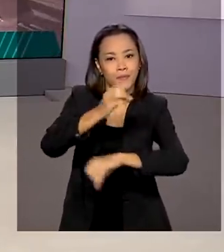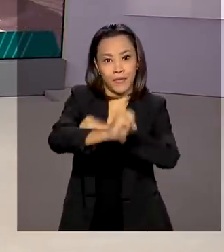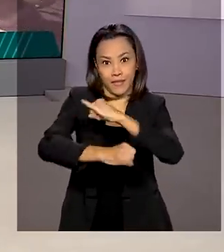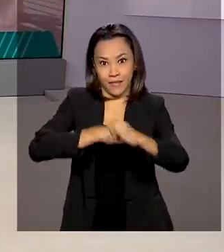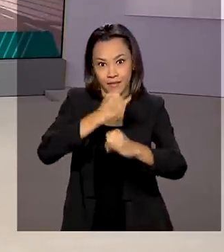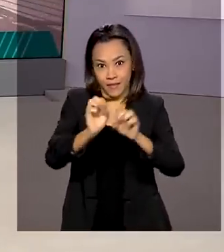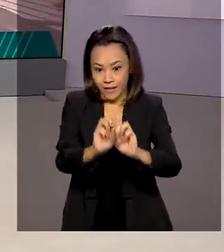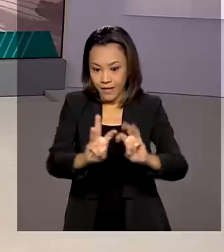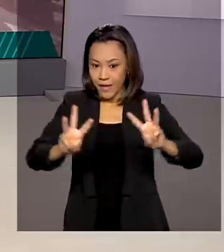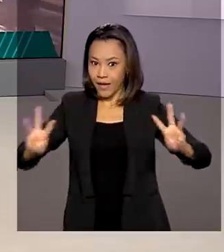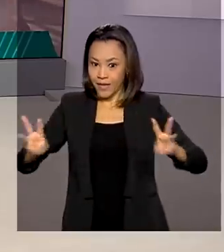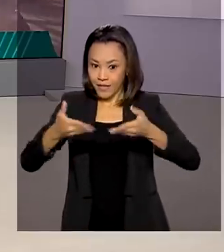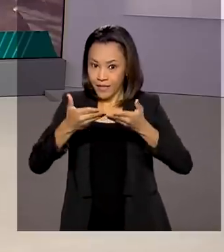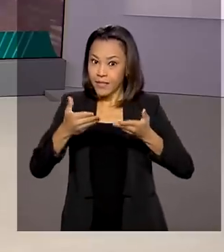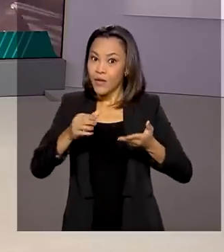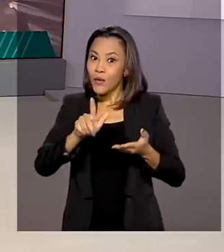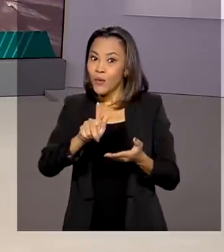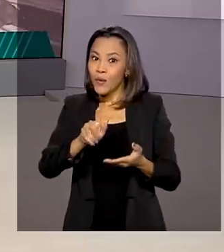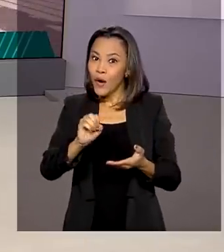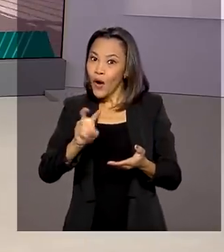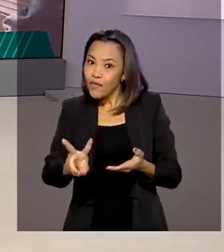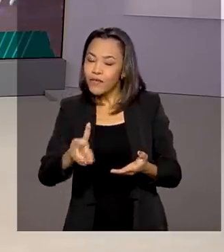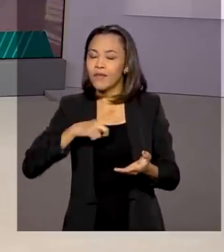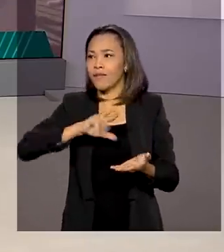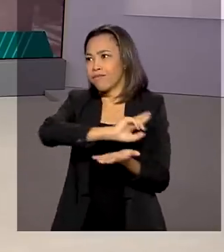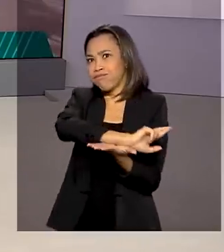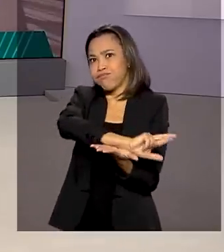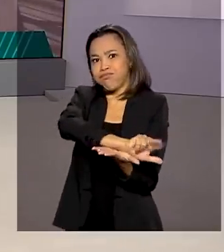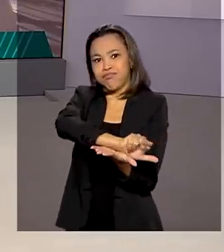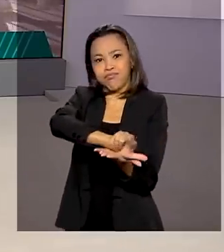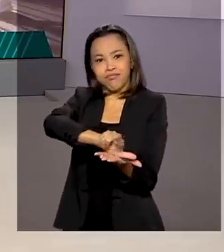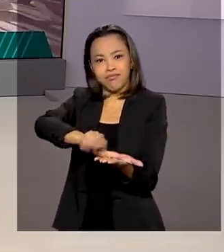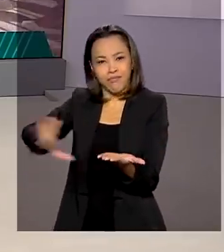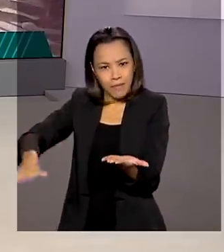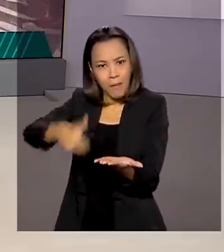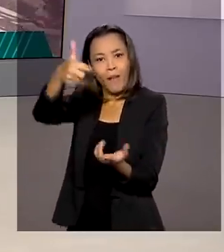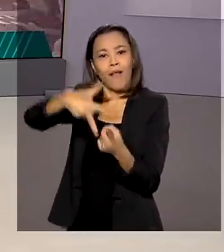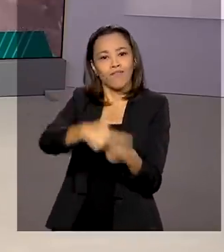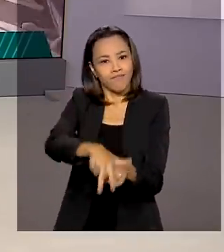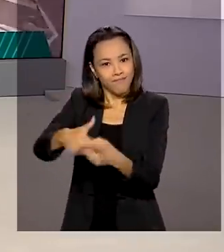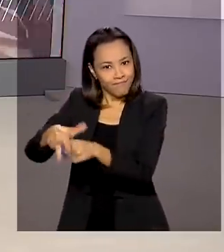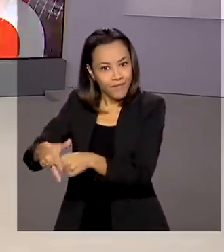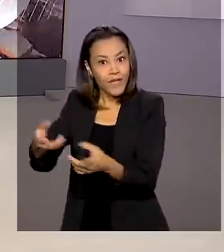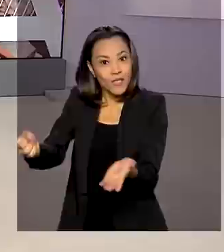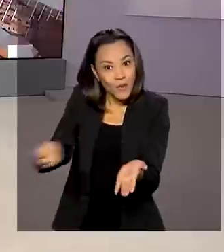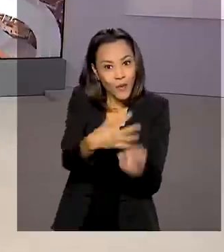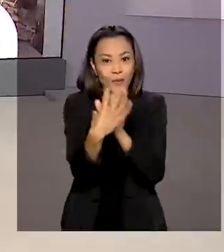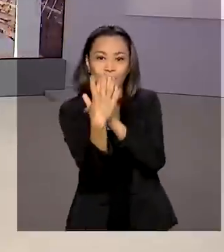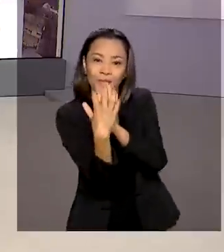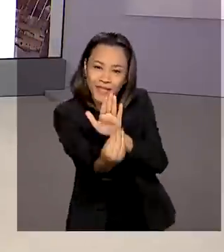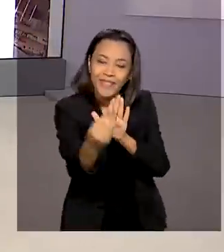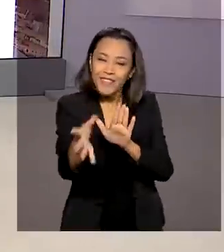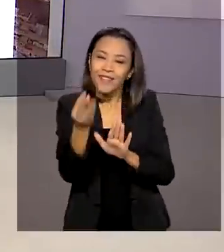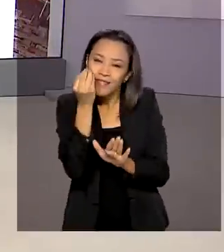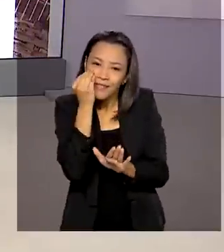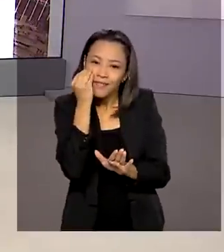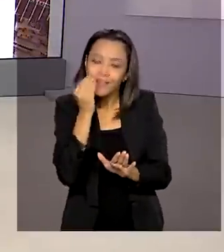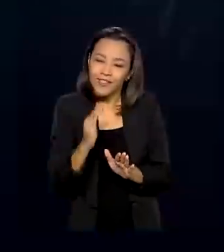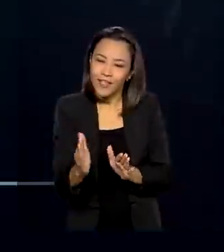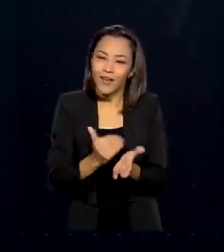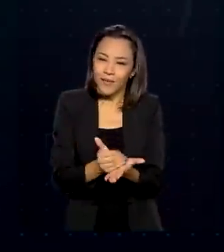gov.br reúne vários deles e agora vai ser aperfeiçoado. O novo modelo começou a ser testado.